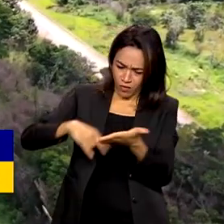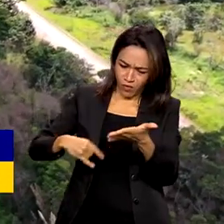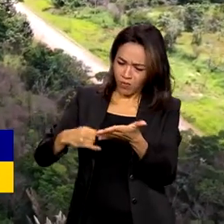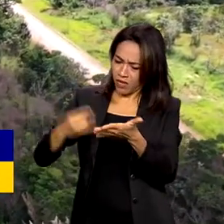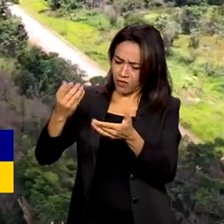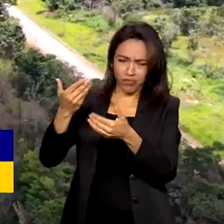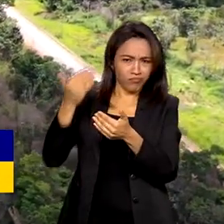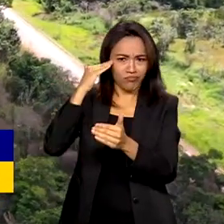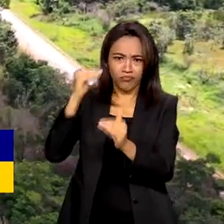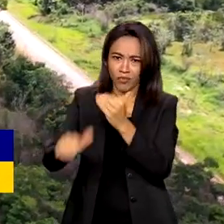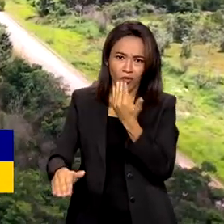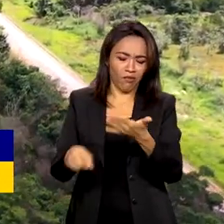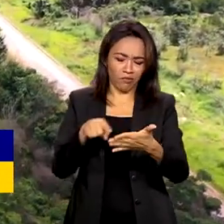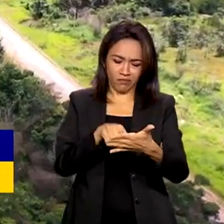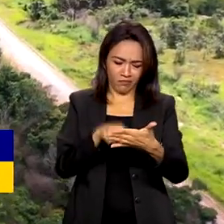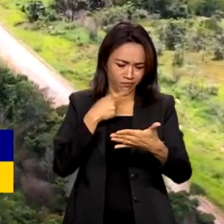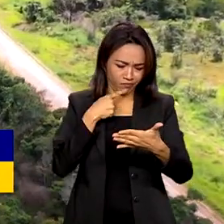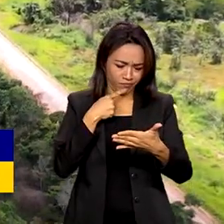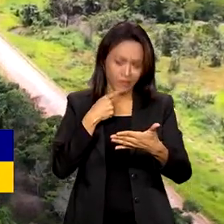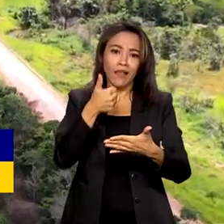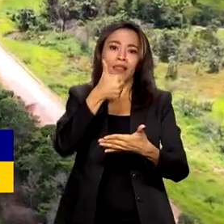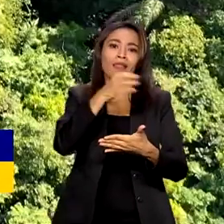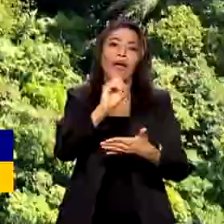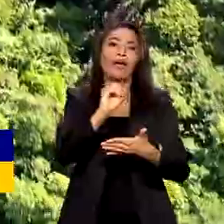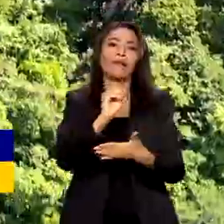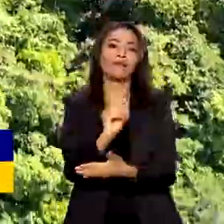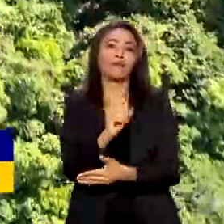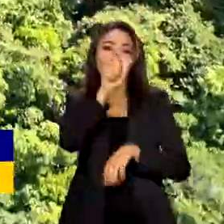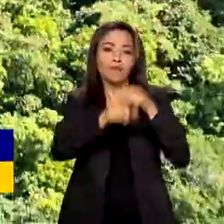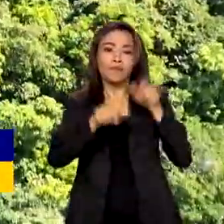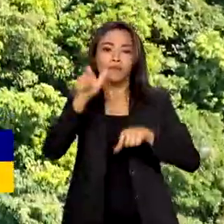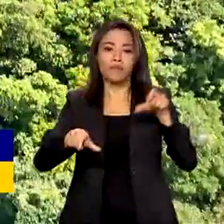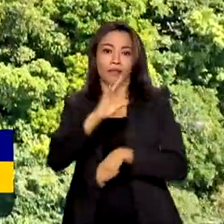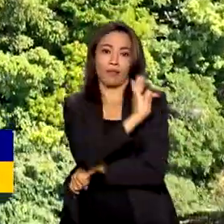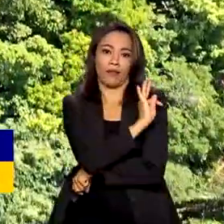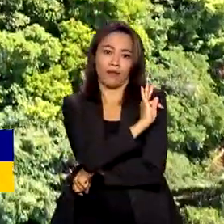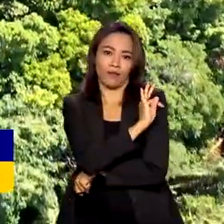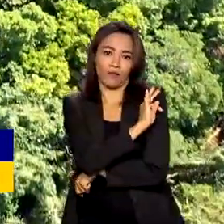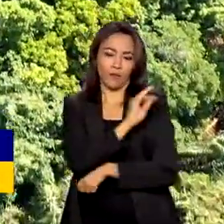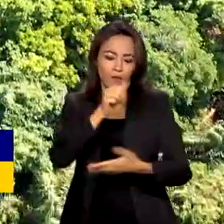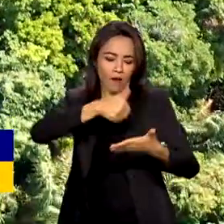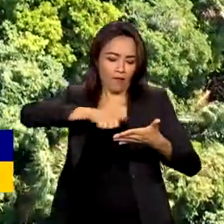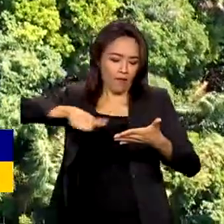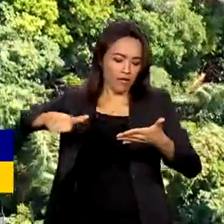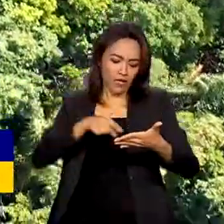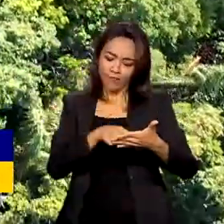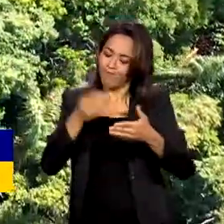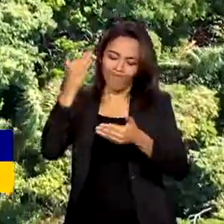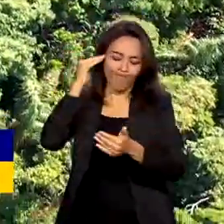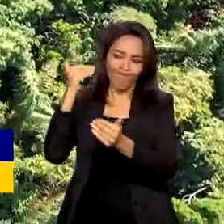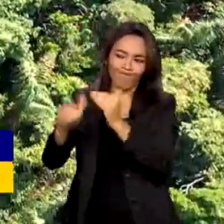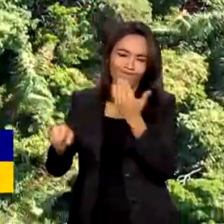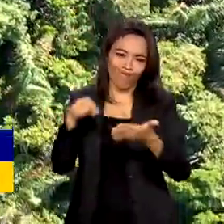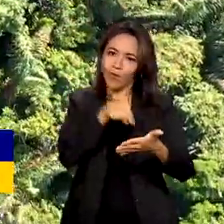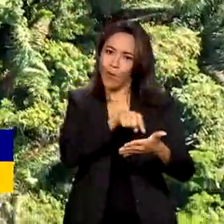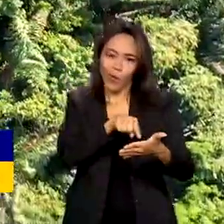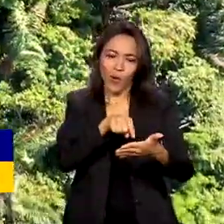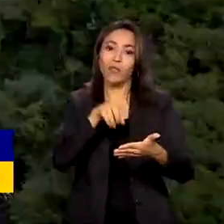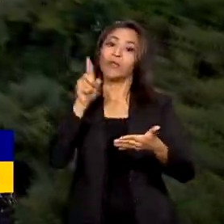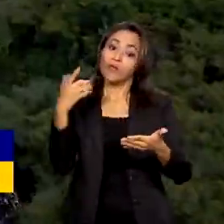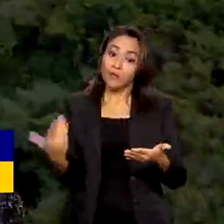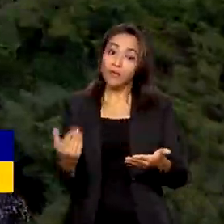uma licença com base no parecer de 10 técnicos e um procedimento que será feito agora para os